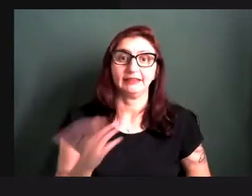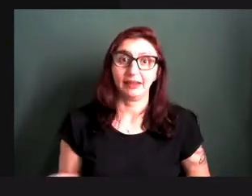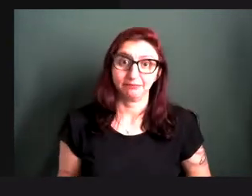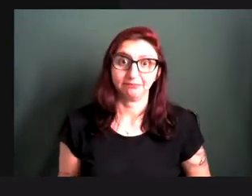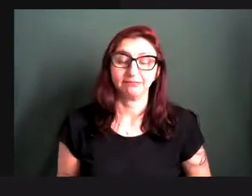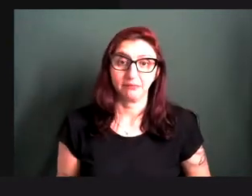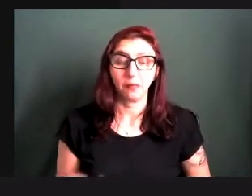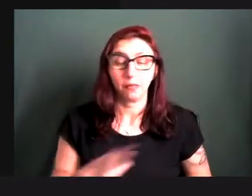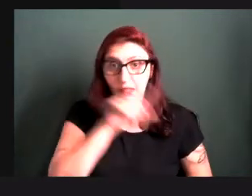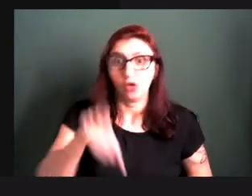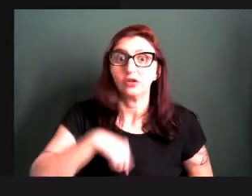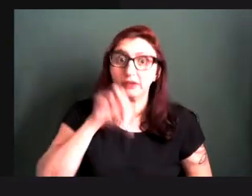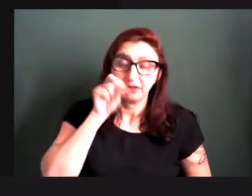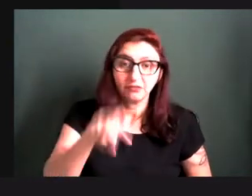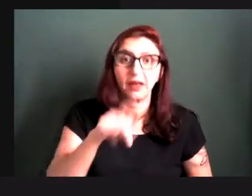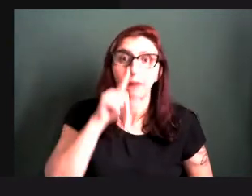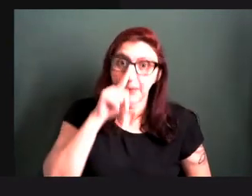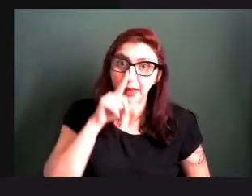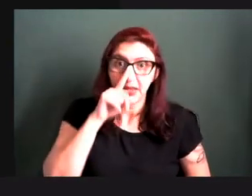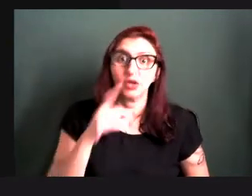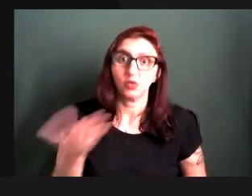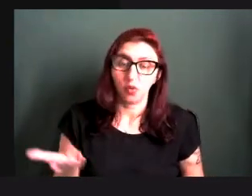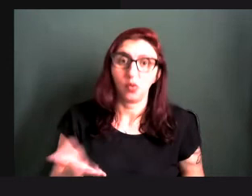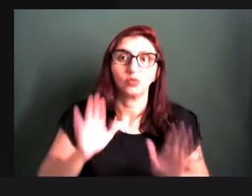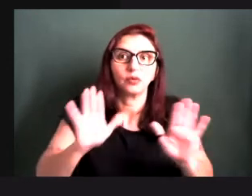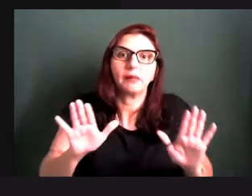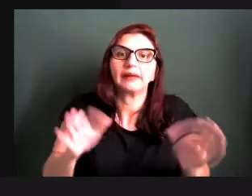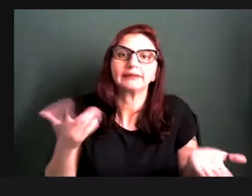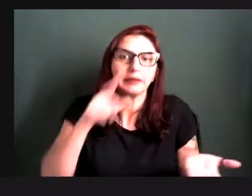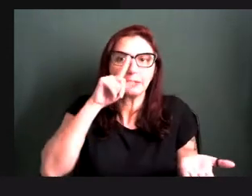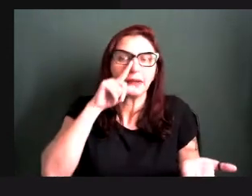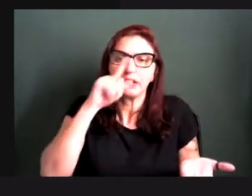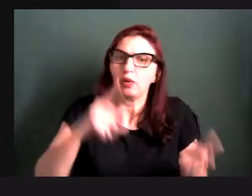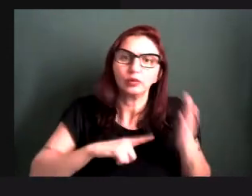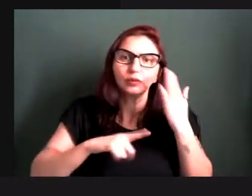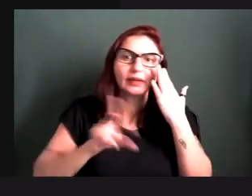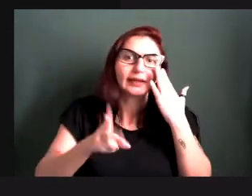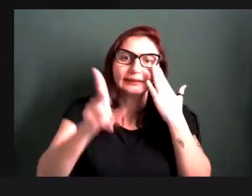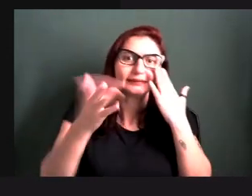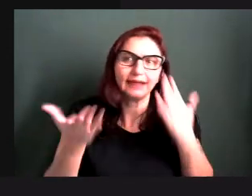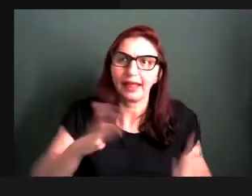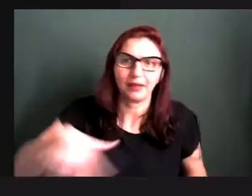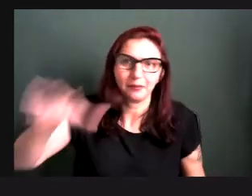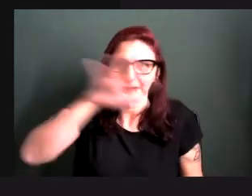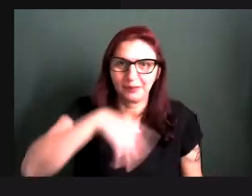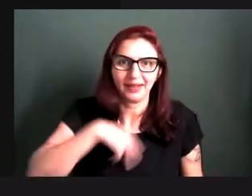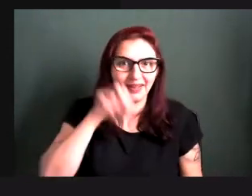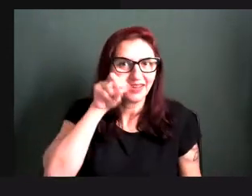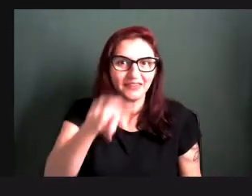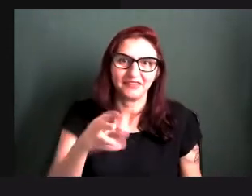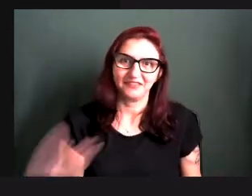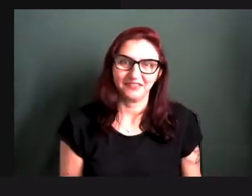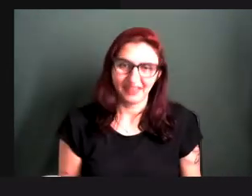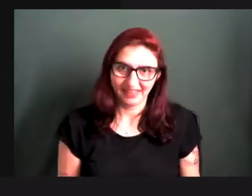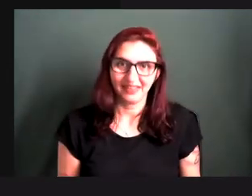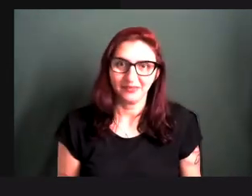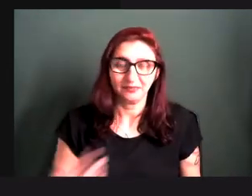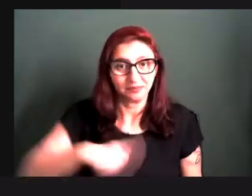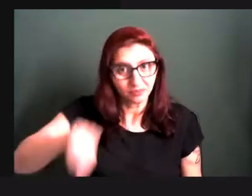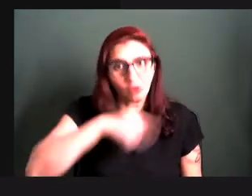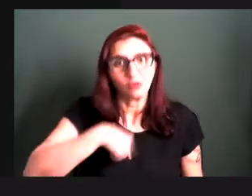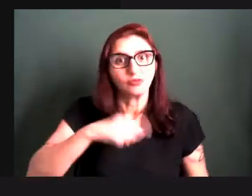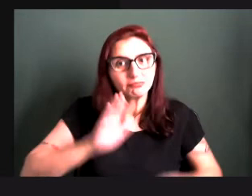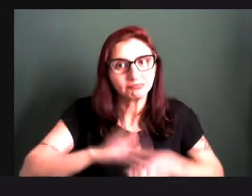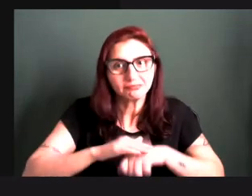é perigoso, é o que não é perigoso nessa vida, né, o que não é perigoso, mas a gente continua fazendo e continua pontuando e se